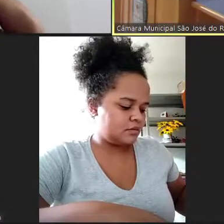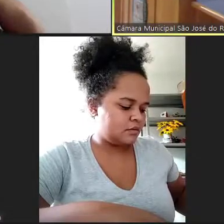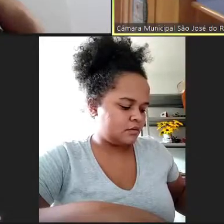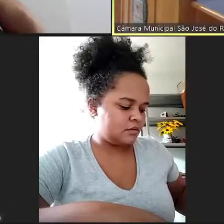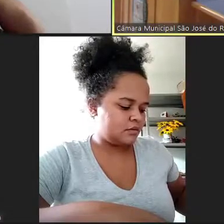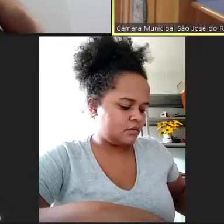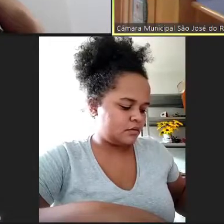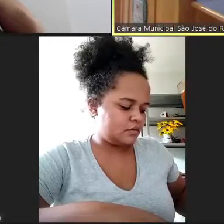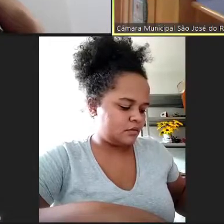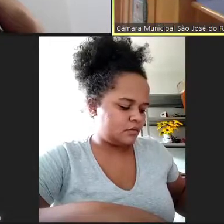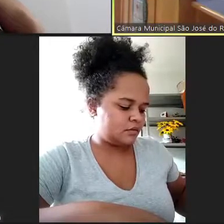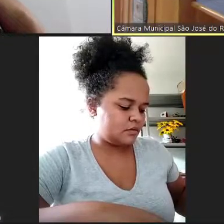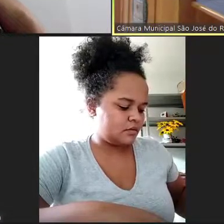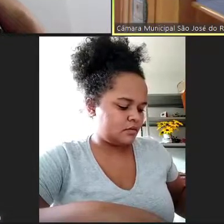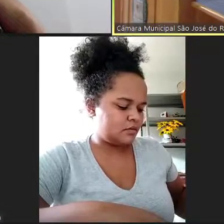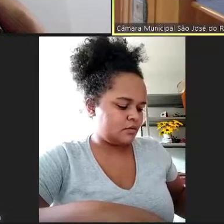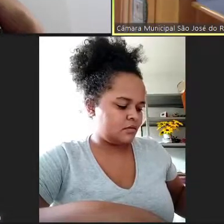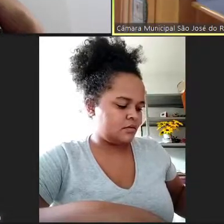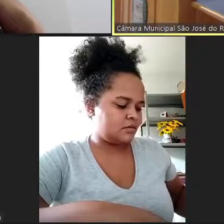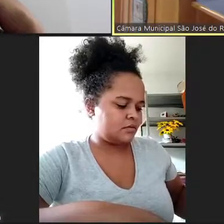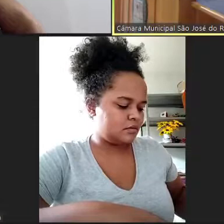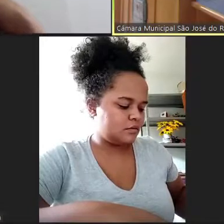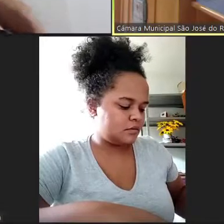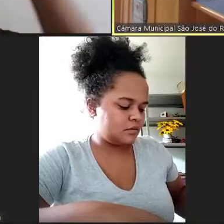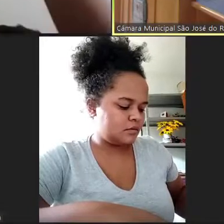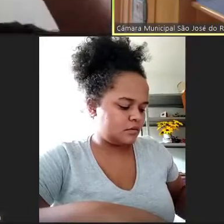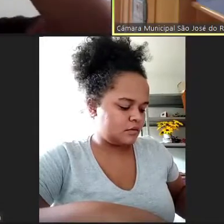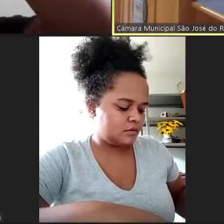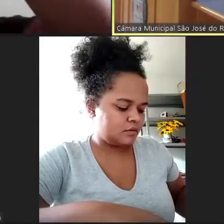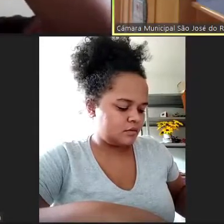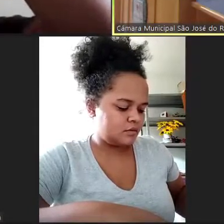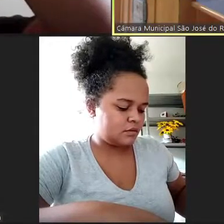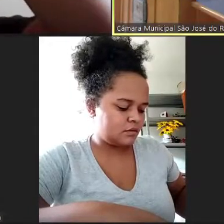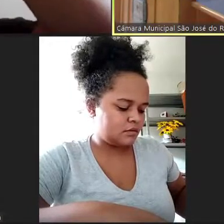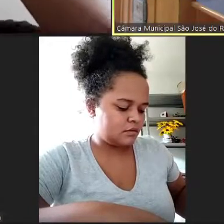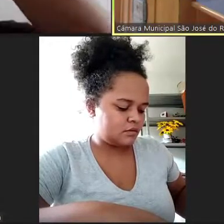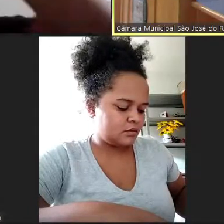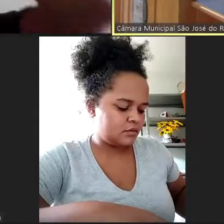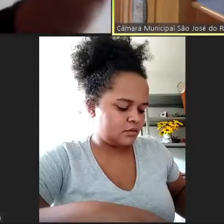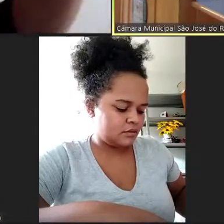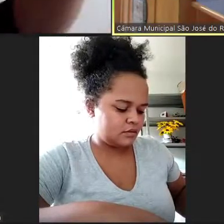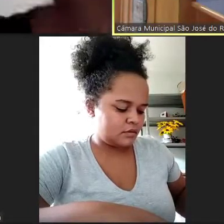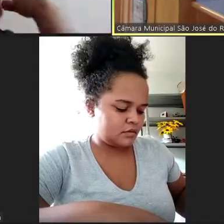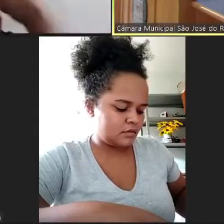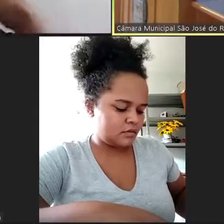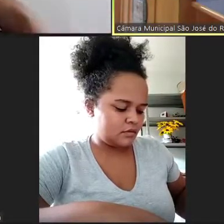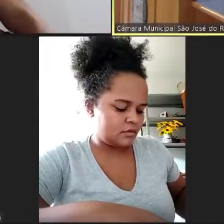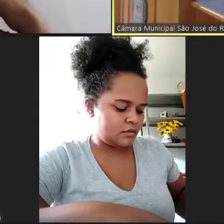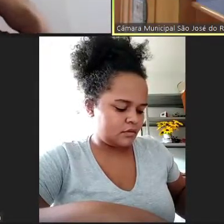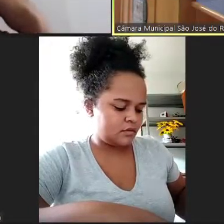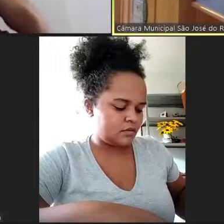Indicação 518, do vereador professor Rafael Cossian, sugere ao Executivo Municipal a verificação de árvores em risco de queda na rua